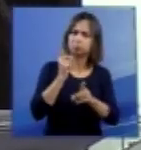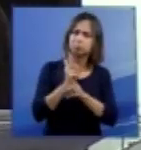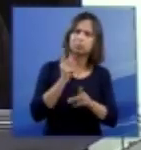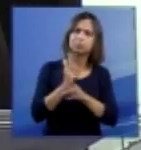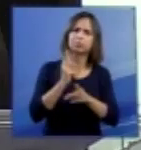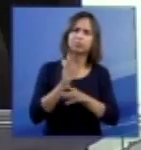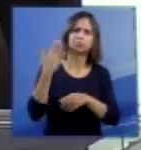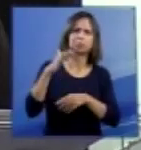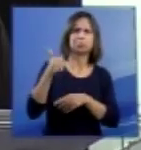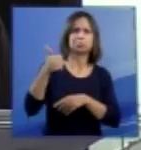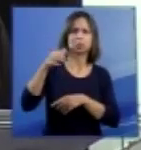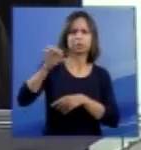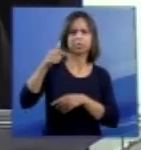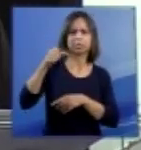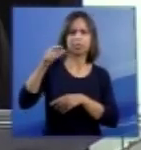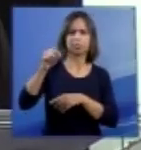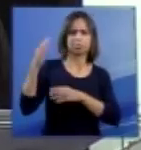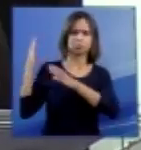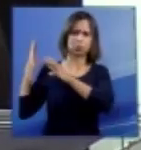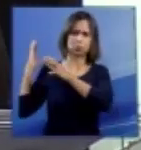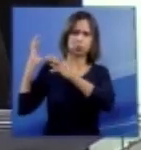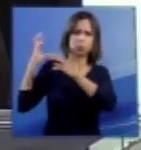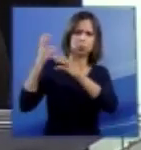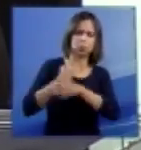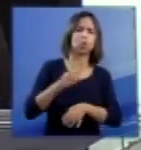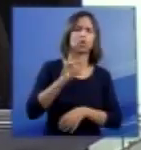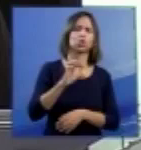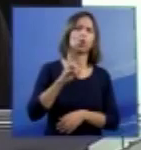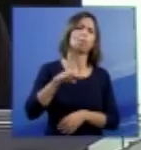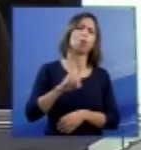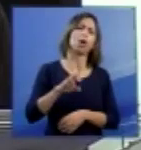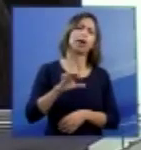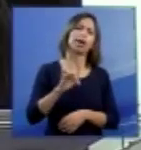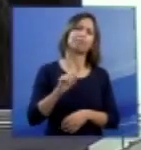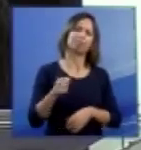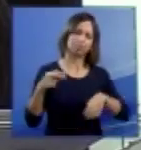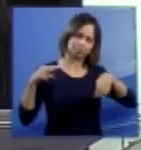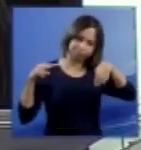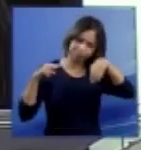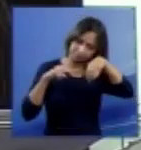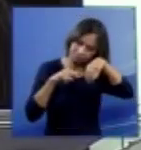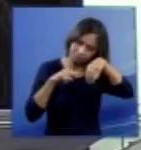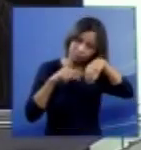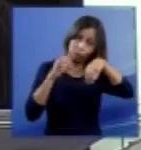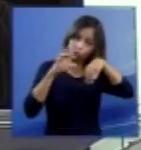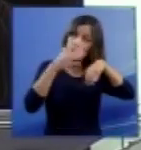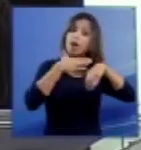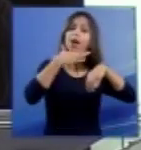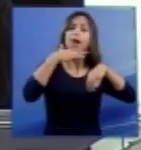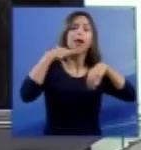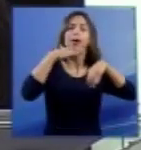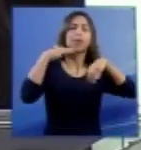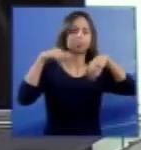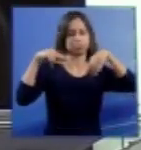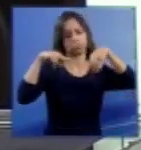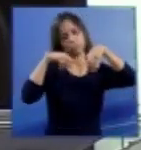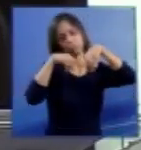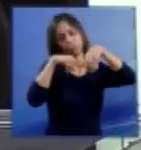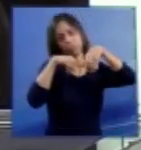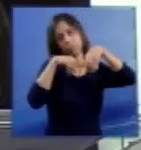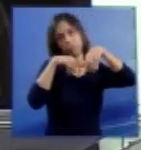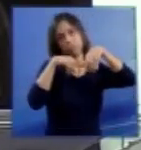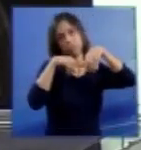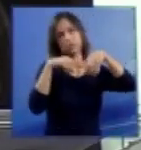partir da década de 70, a tomografia mostrou isso, tinham procedimentos quase normais, do ponto de vista da